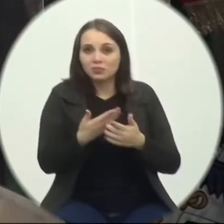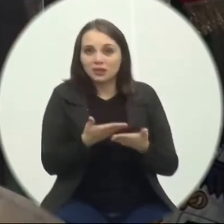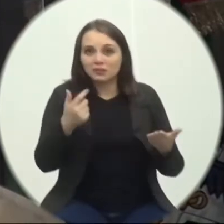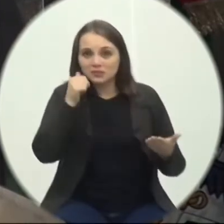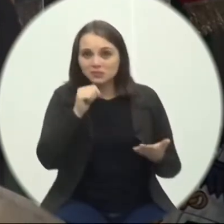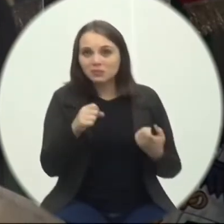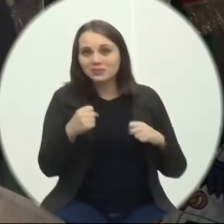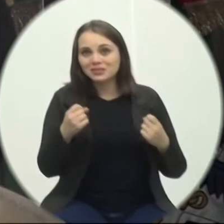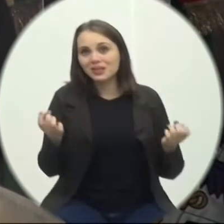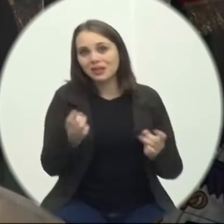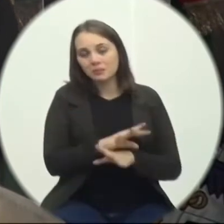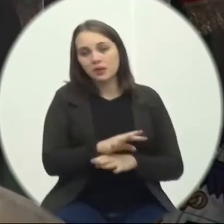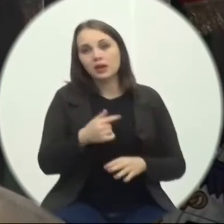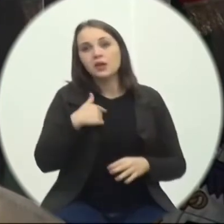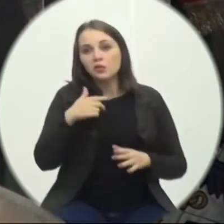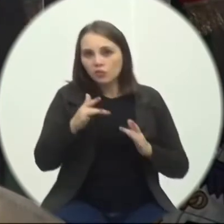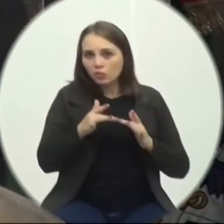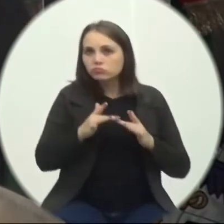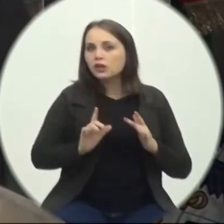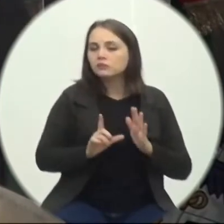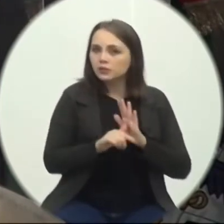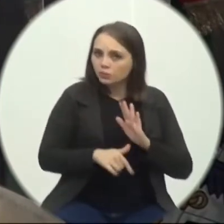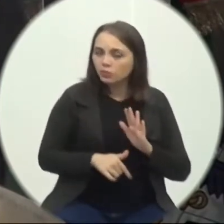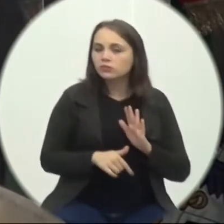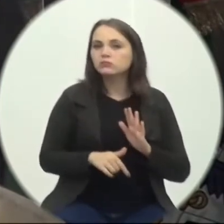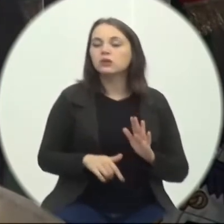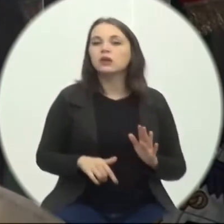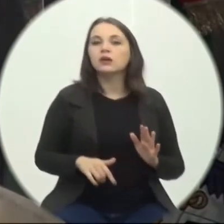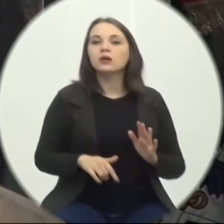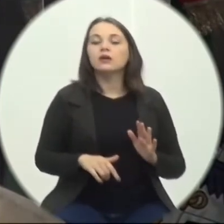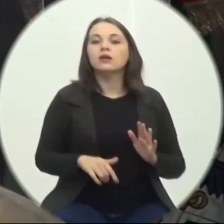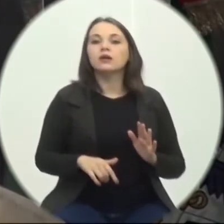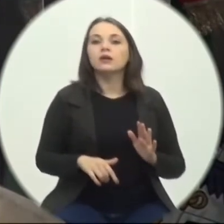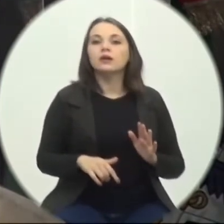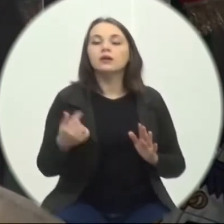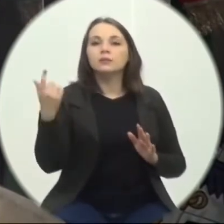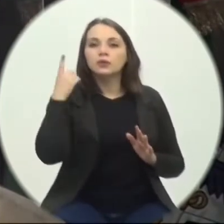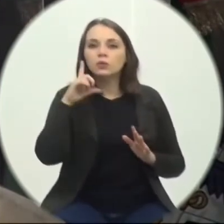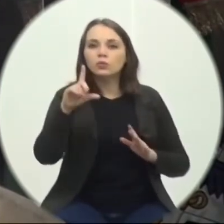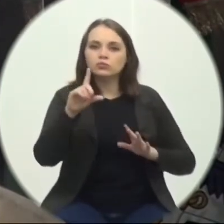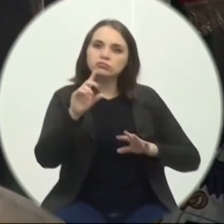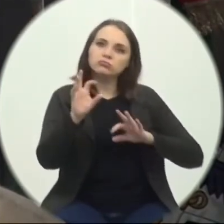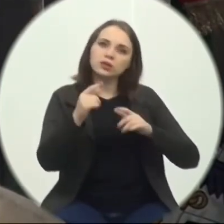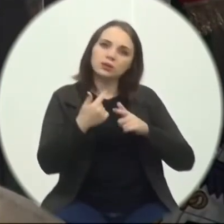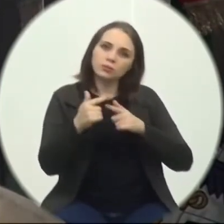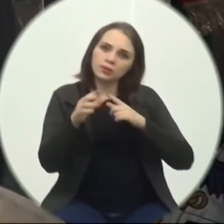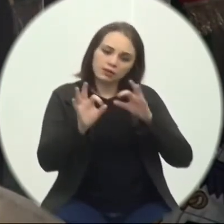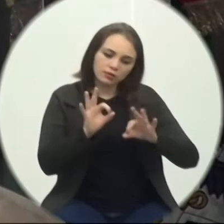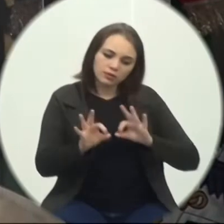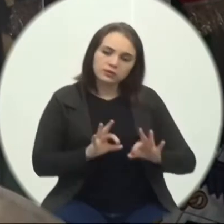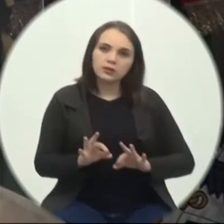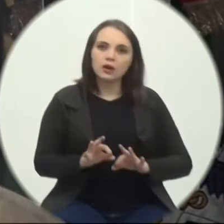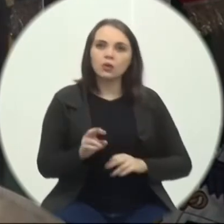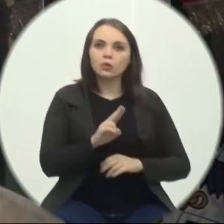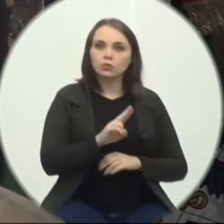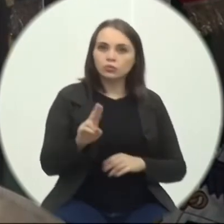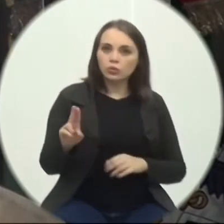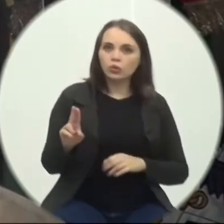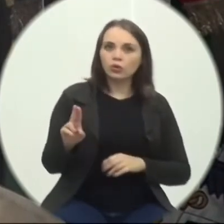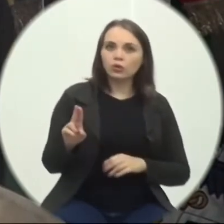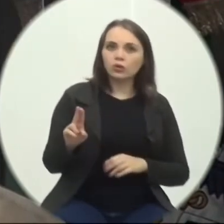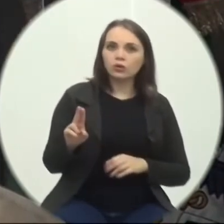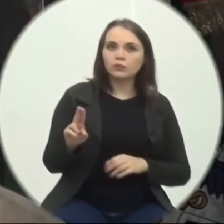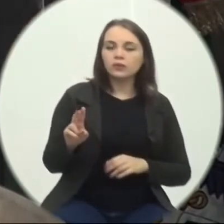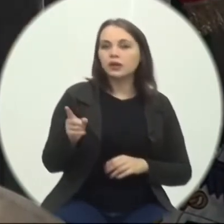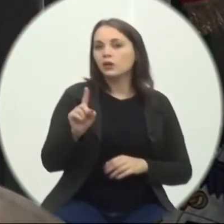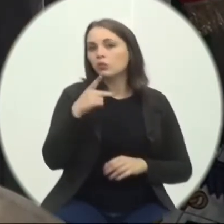Farei esse contato Na sequência Para que ele possa Também tomar Providências em relação A essa pessoa Cujo nome eu vou citar A ele Não vou citar